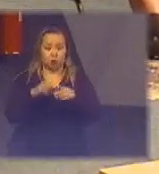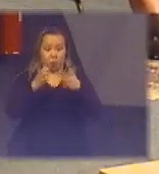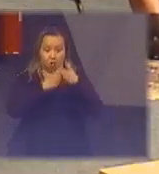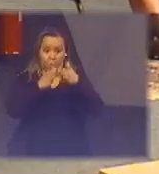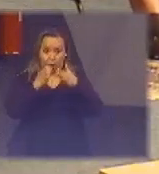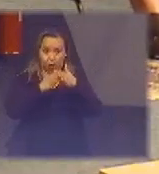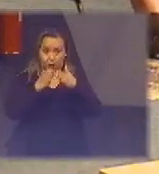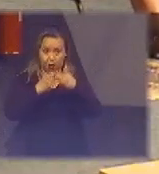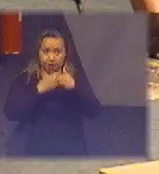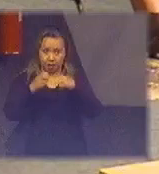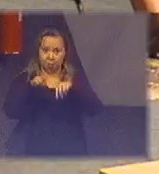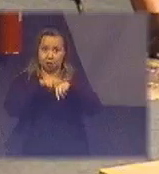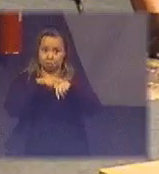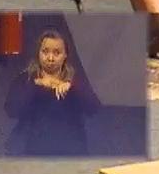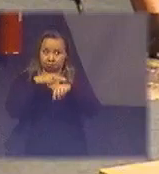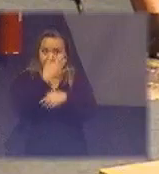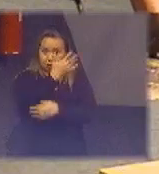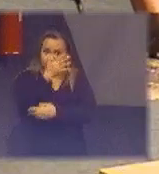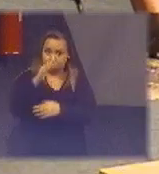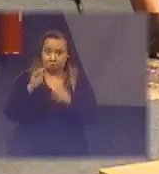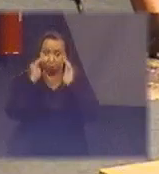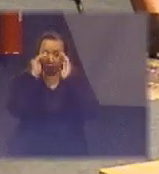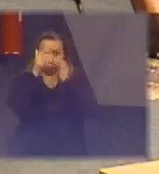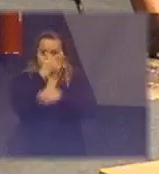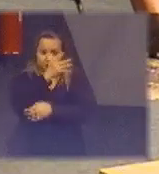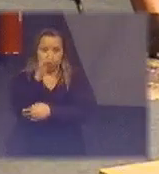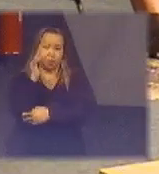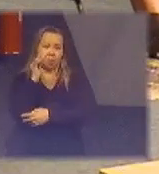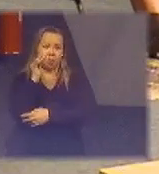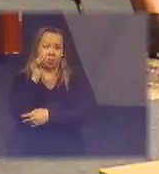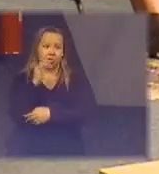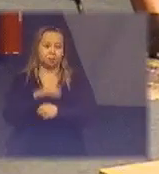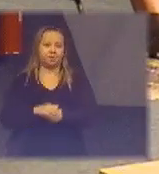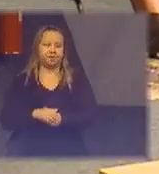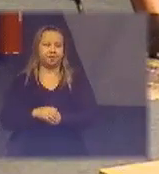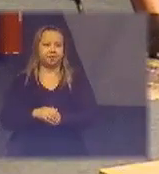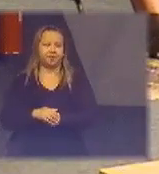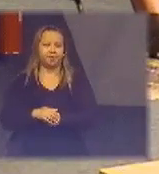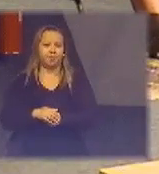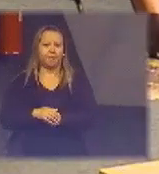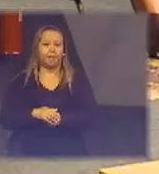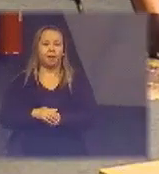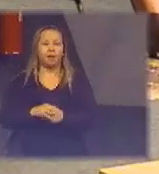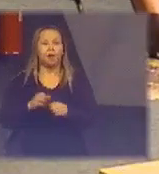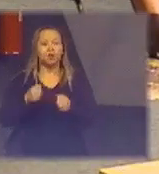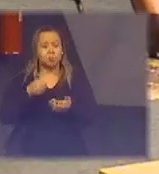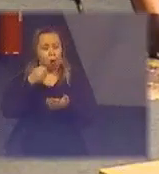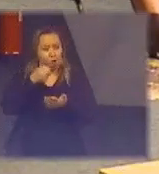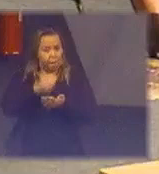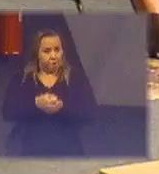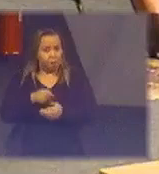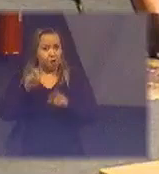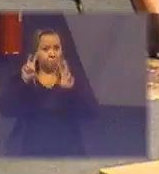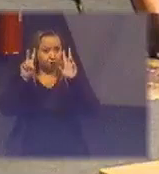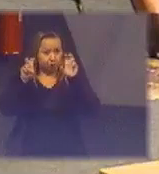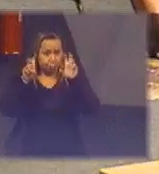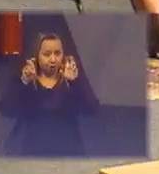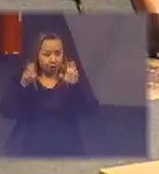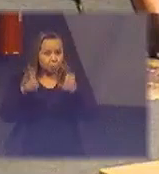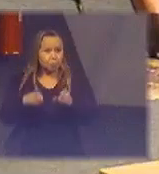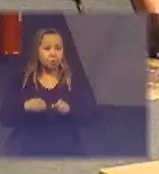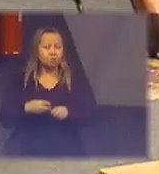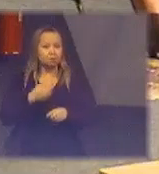atuar bastante forte nessa questão seria nas vendas para governo ou vendas